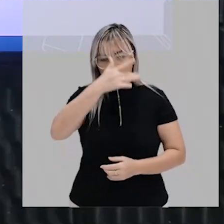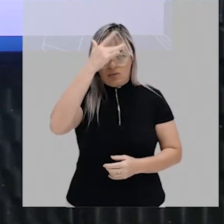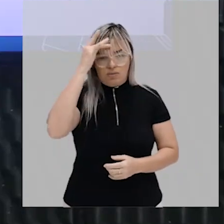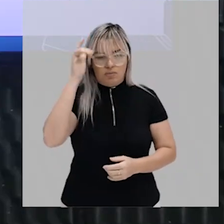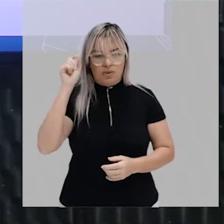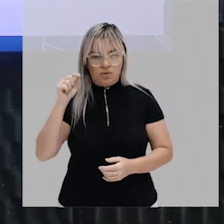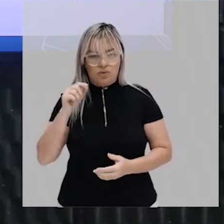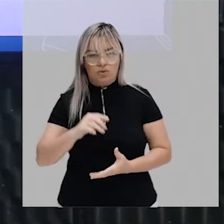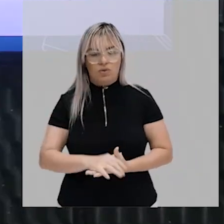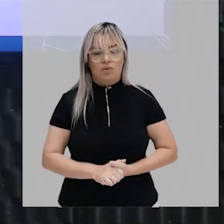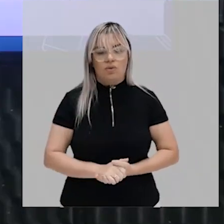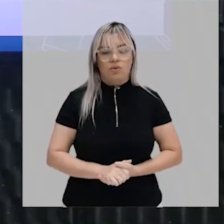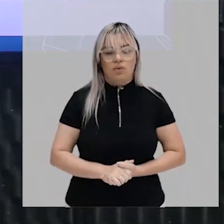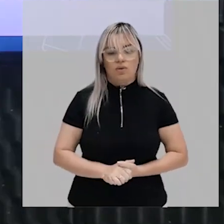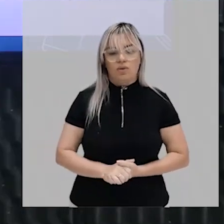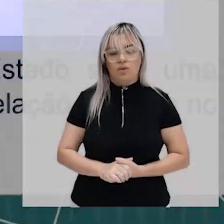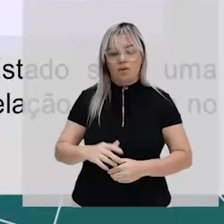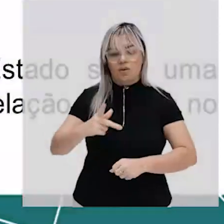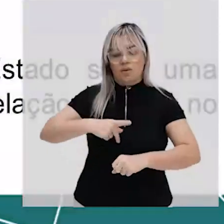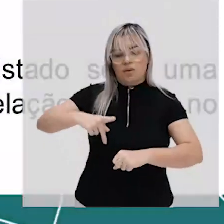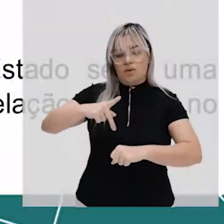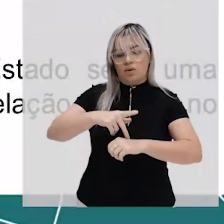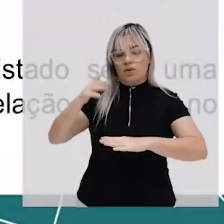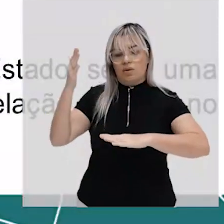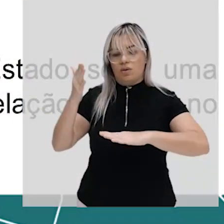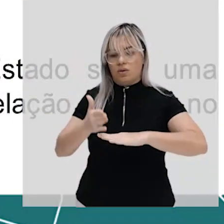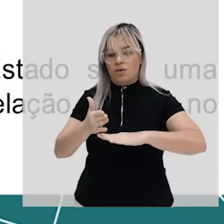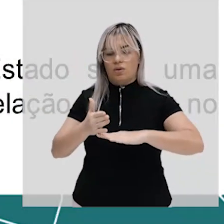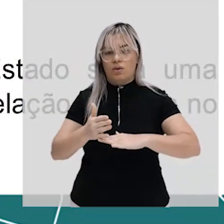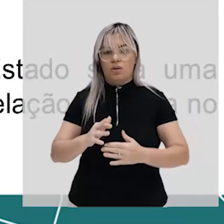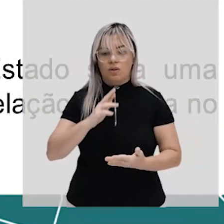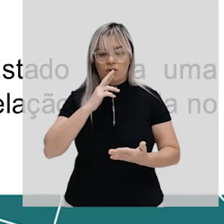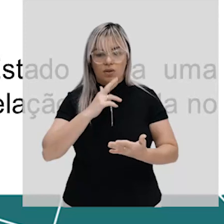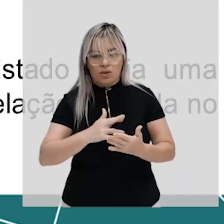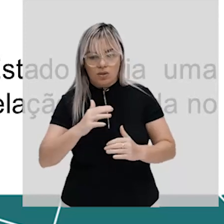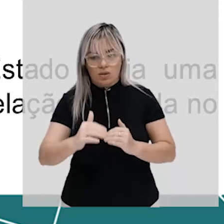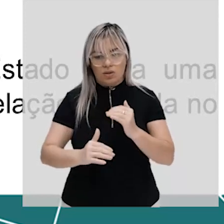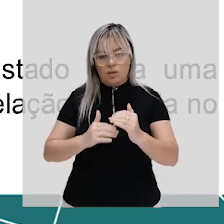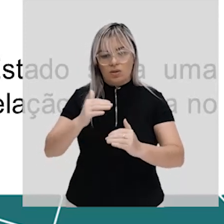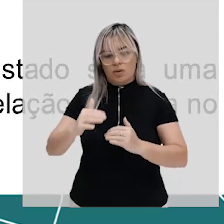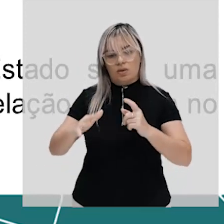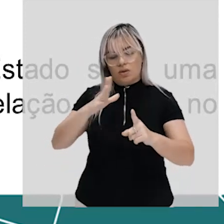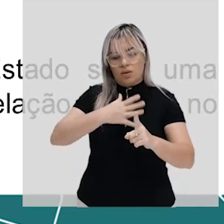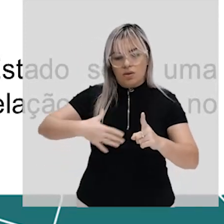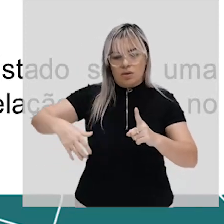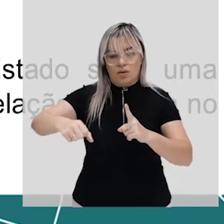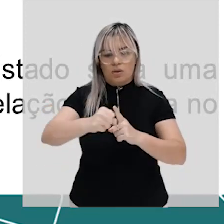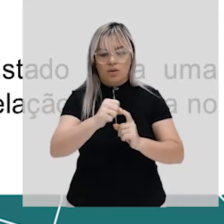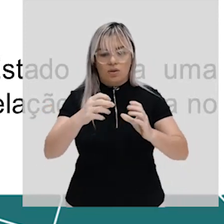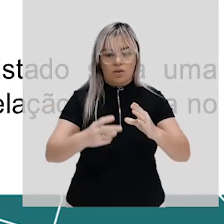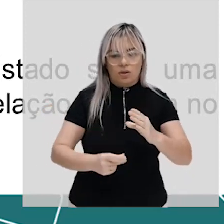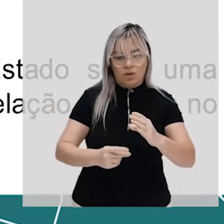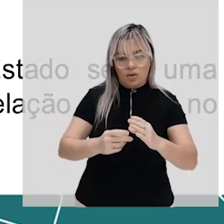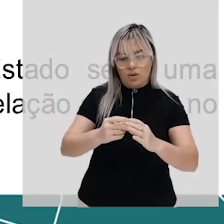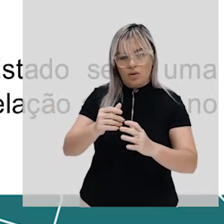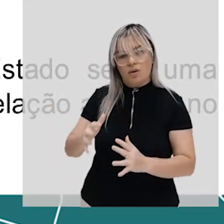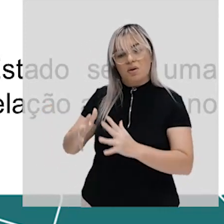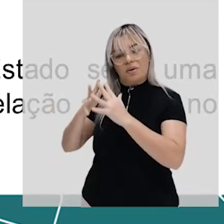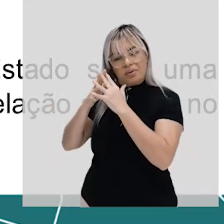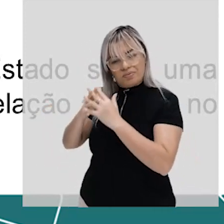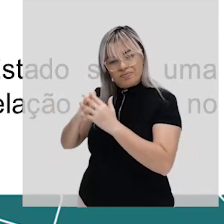Estado moderno resulta desse desenvolvimento da sociedade capitalista que por sua complexidade exige uma administração